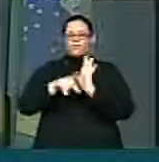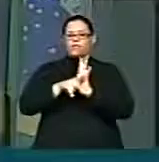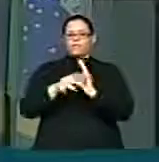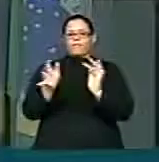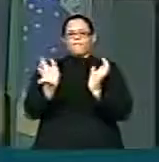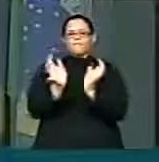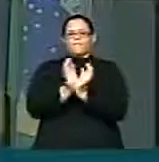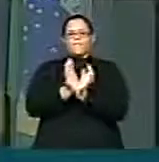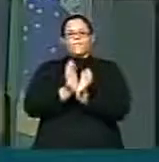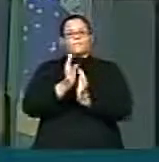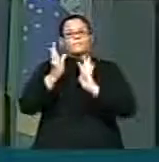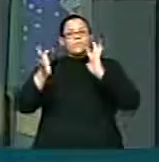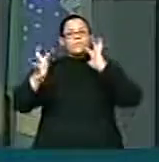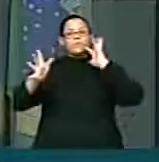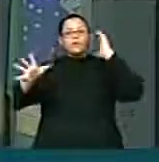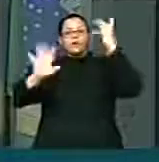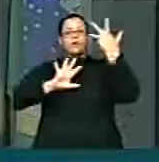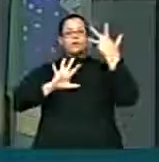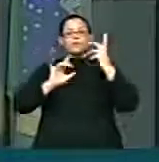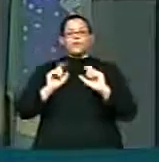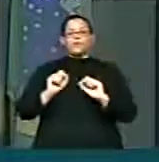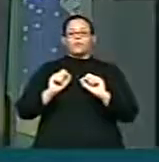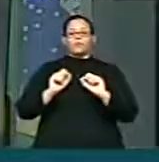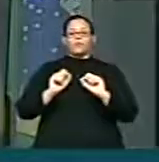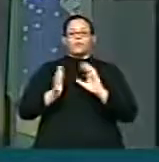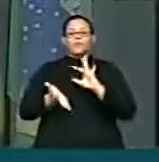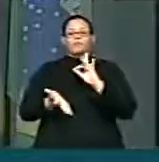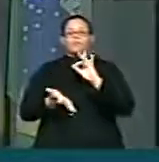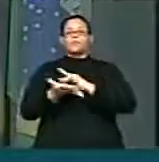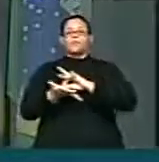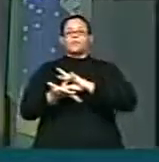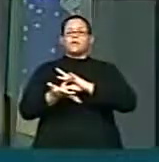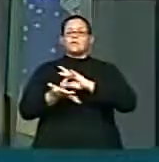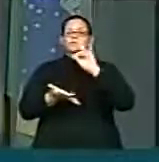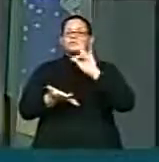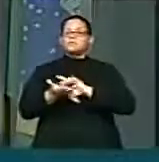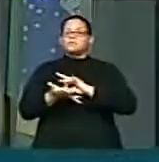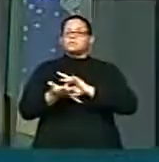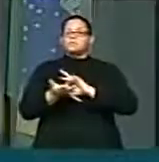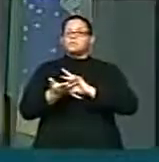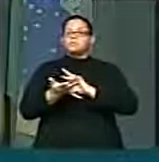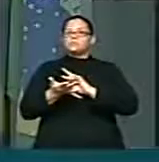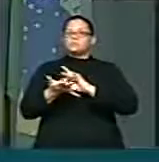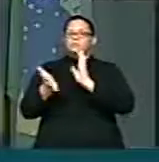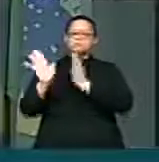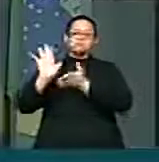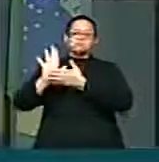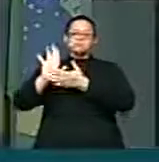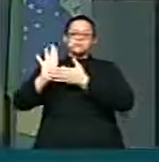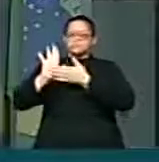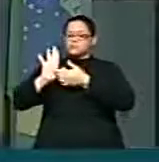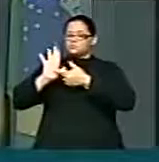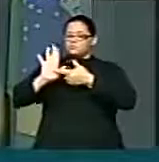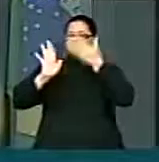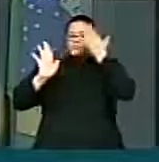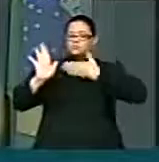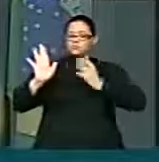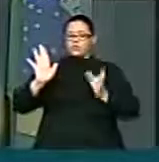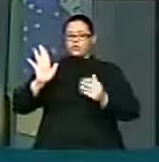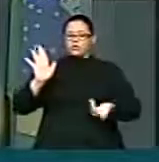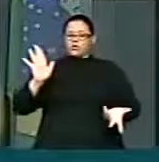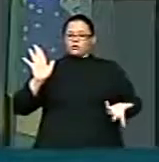chegou à conclusão que a verdade real está estampada no relatório. E veja, senhor presidente,